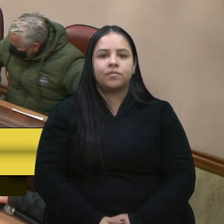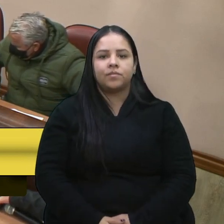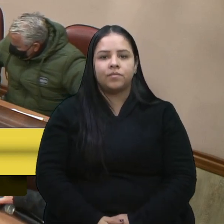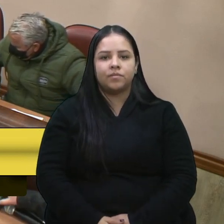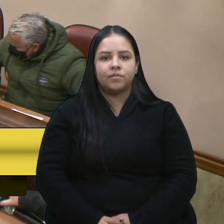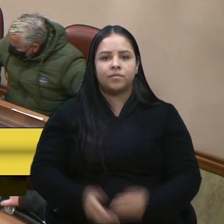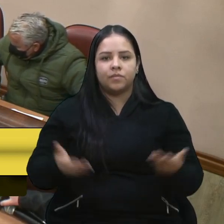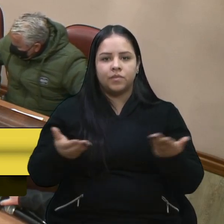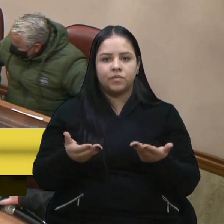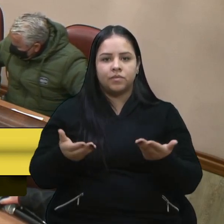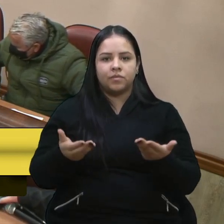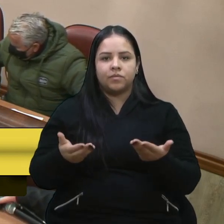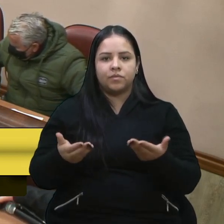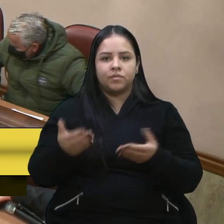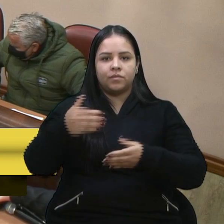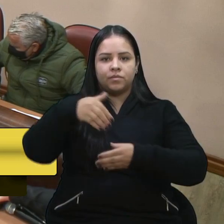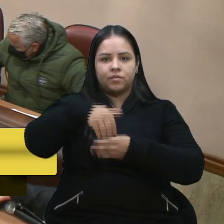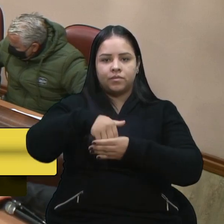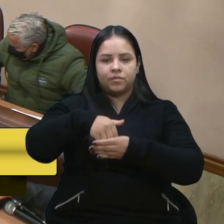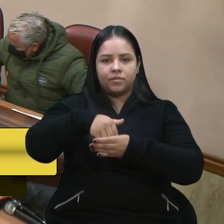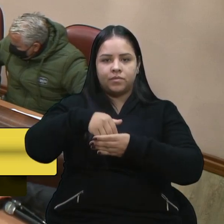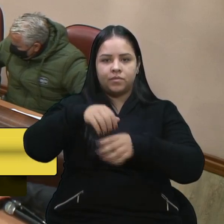Passemos ao registro dos votos, vereador, que acompanha remotamente...